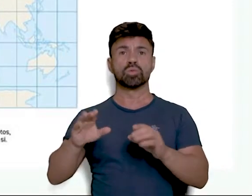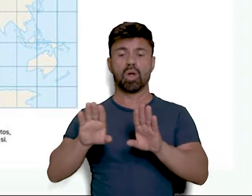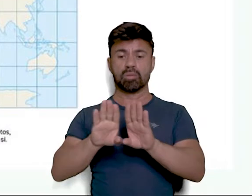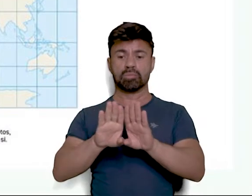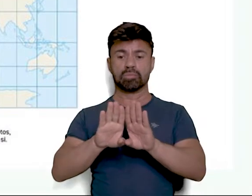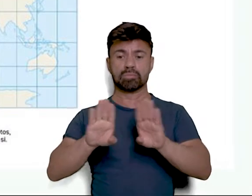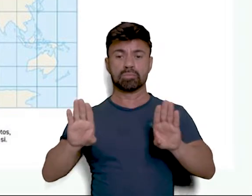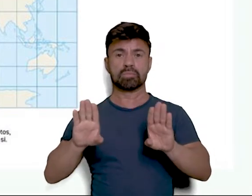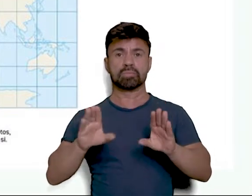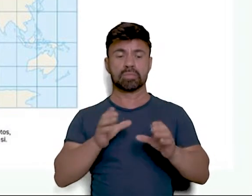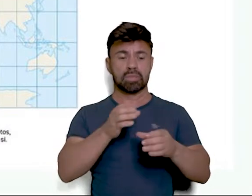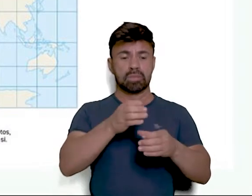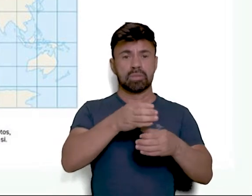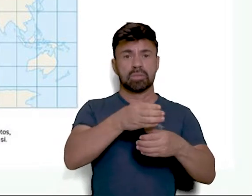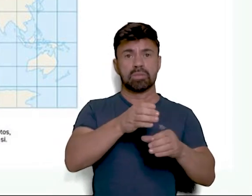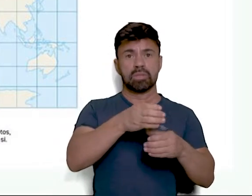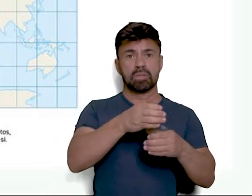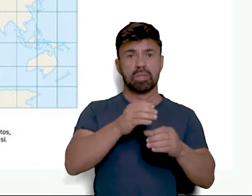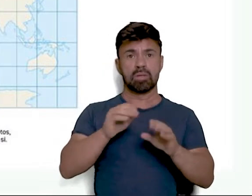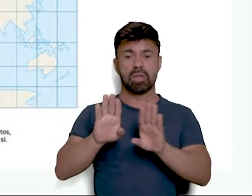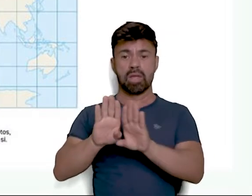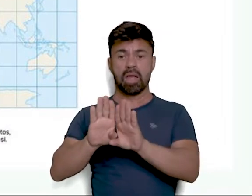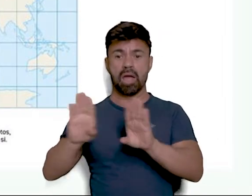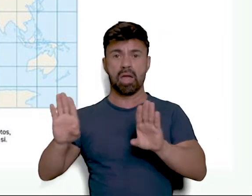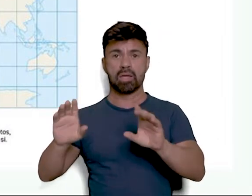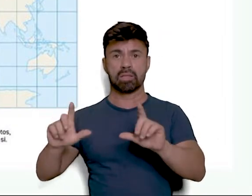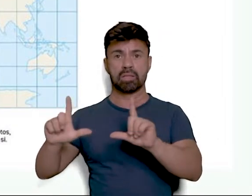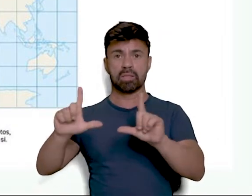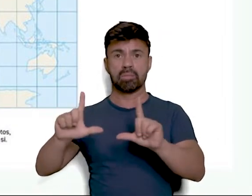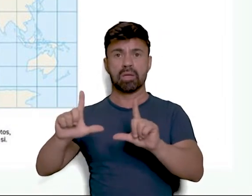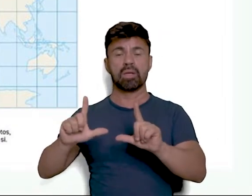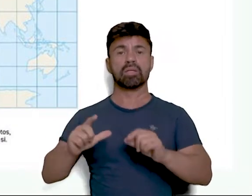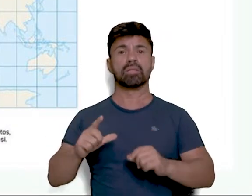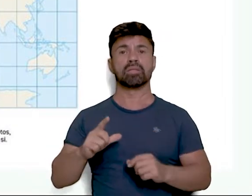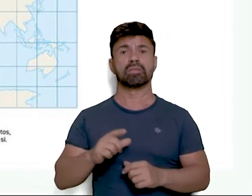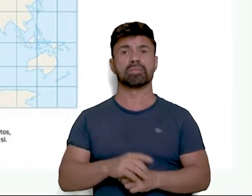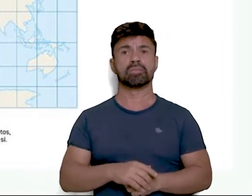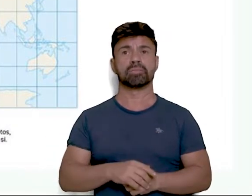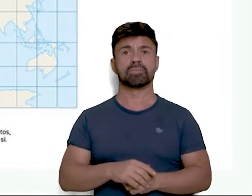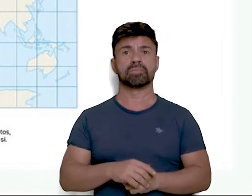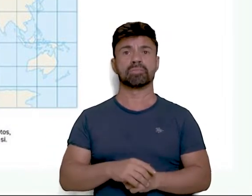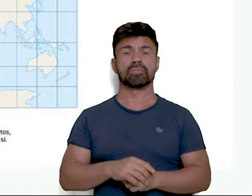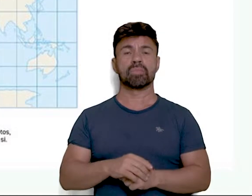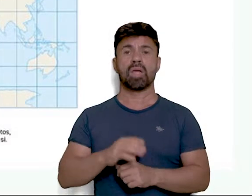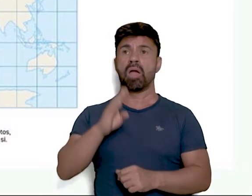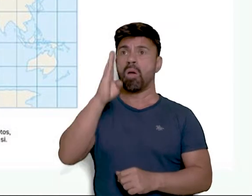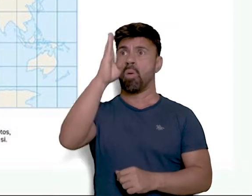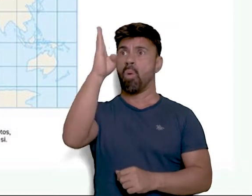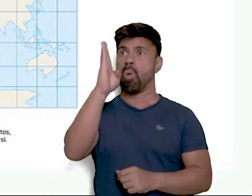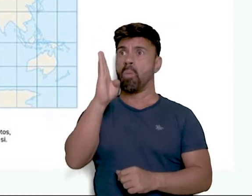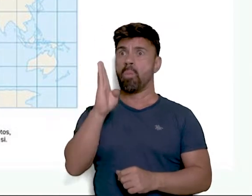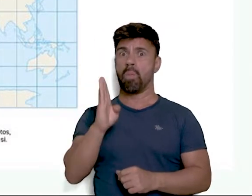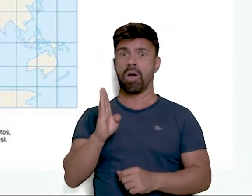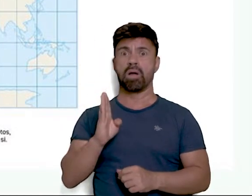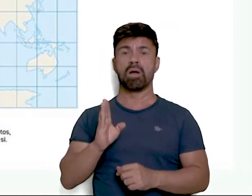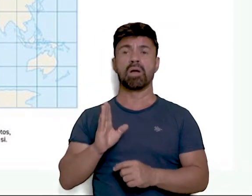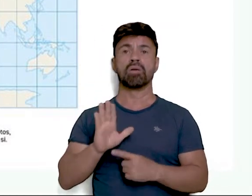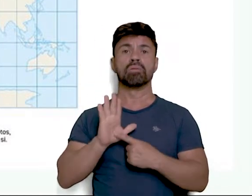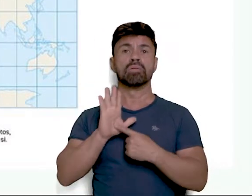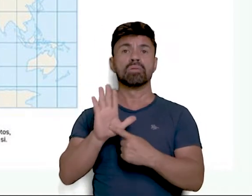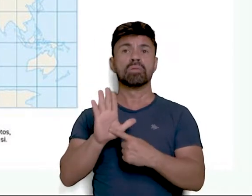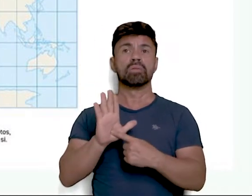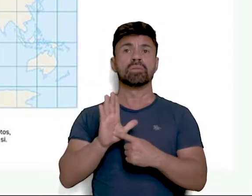essa forma cilíndrica é cônica e essa aqui é a imagem reta. Vamos destacar aqui o mapa do Brasil, sendo